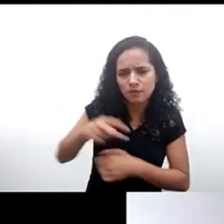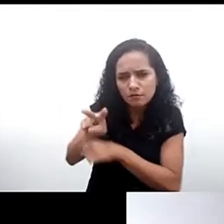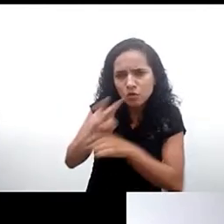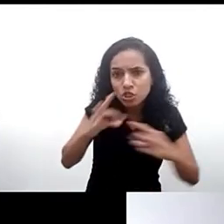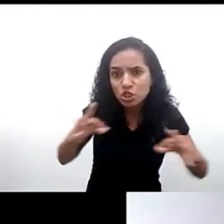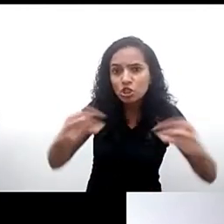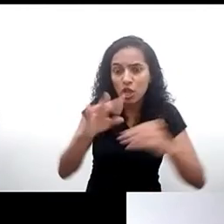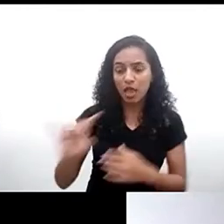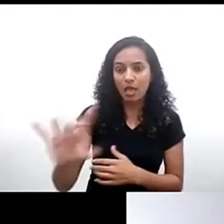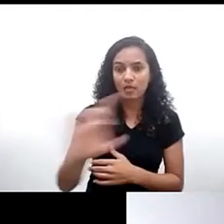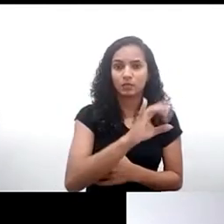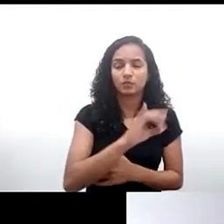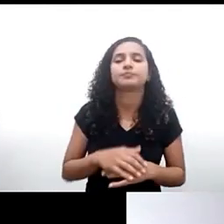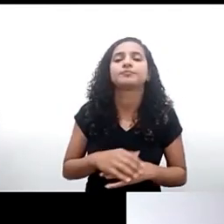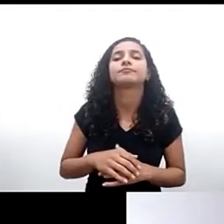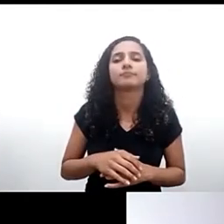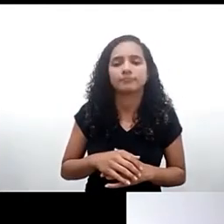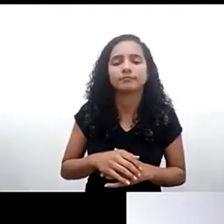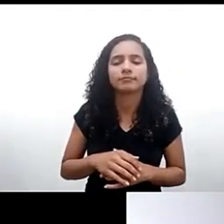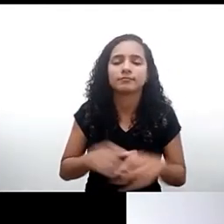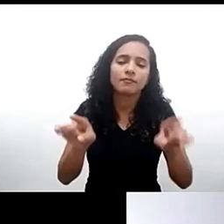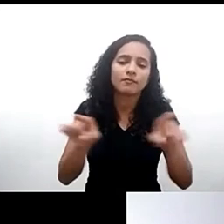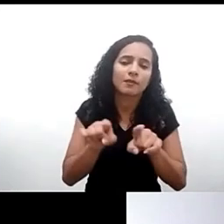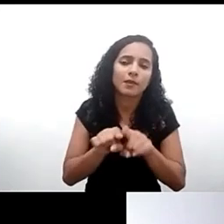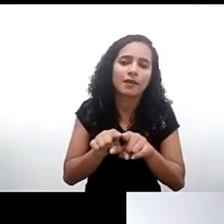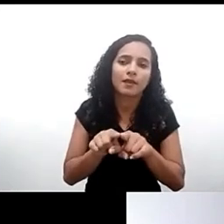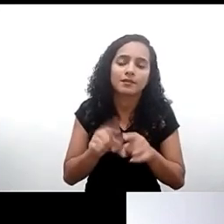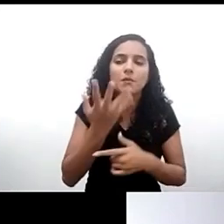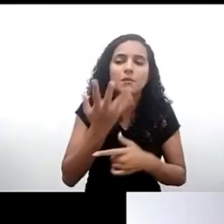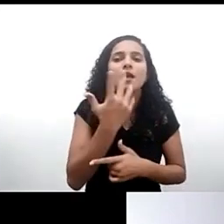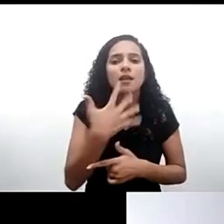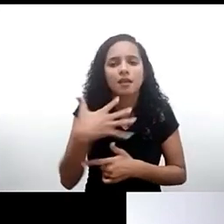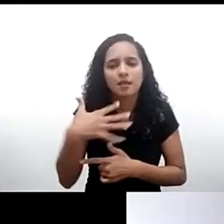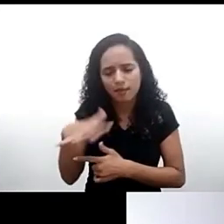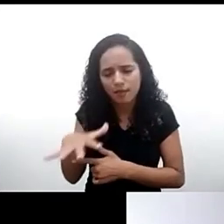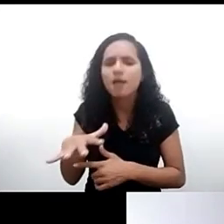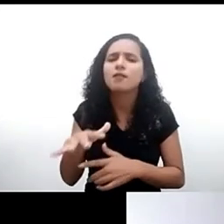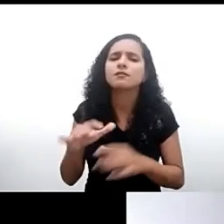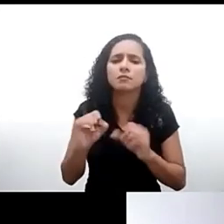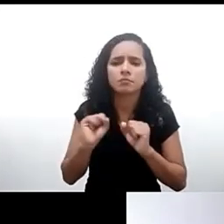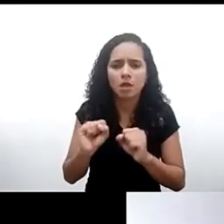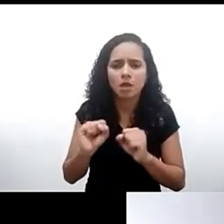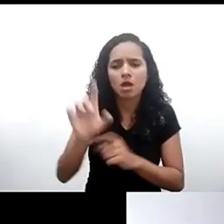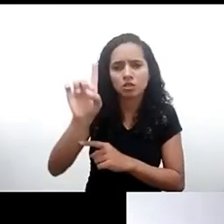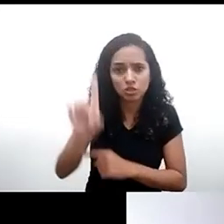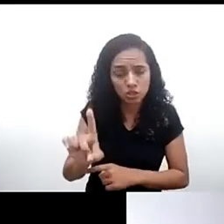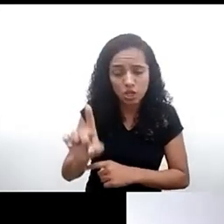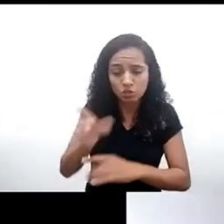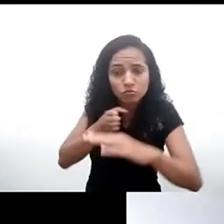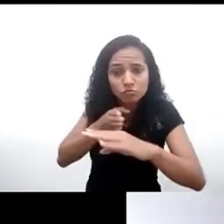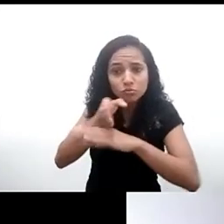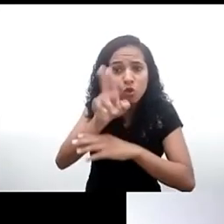ressaltando portanto que crianças também possuem esse direito de estar nesse universo digital